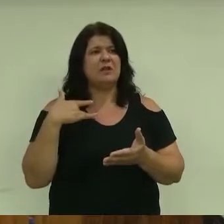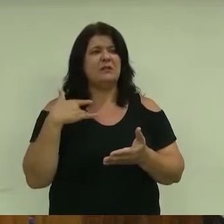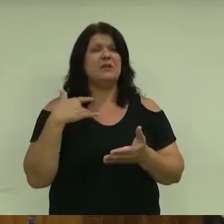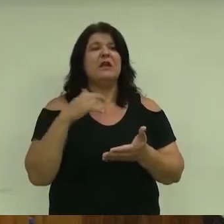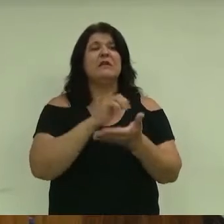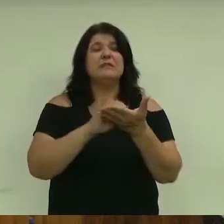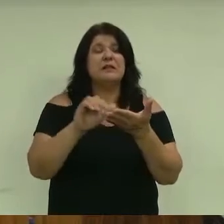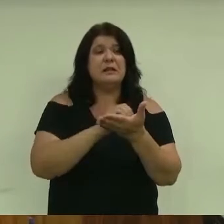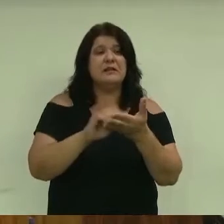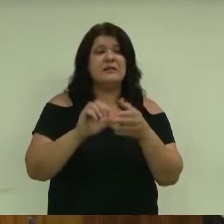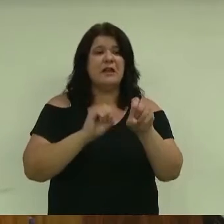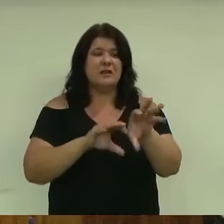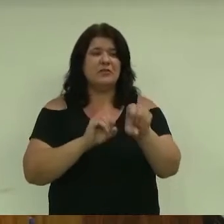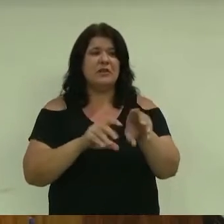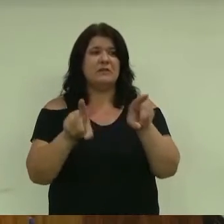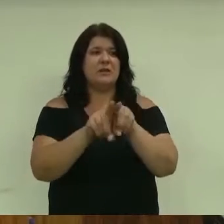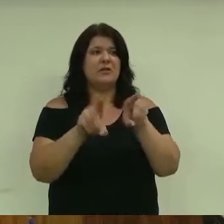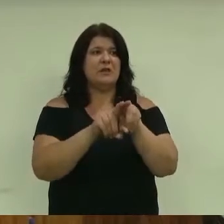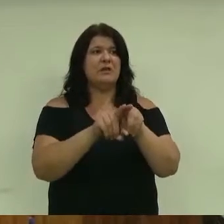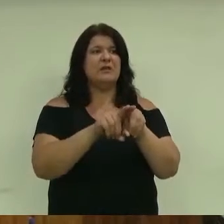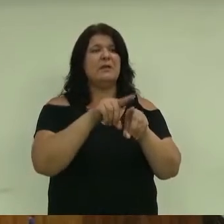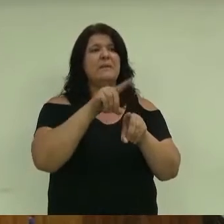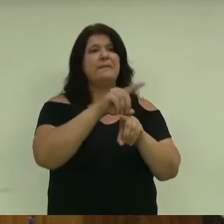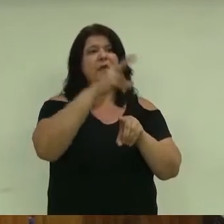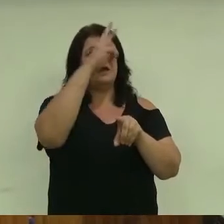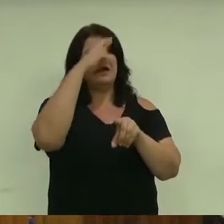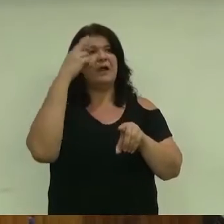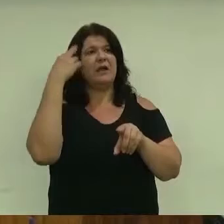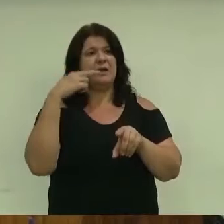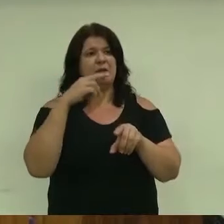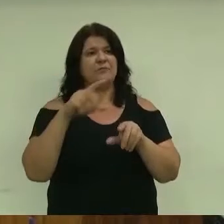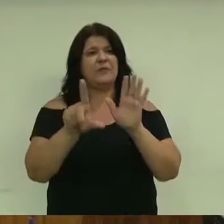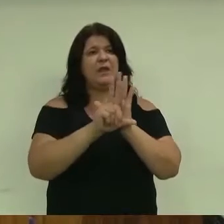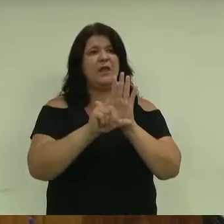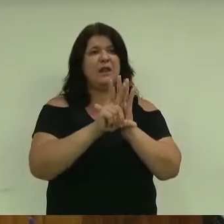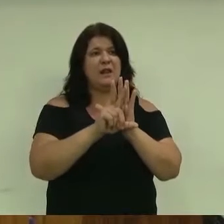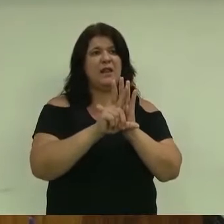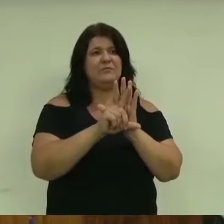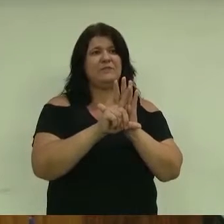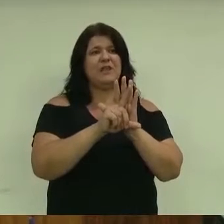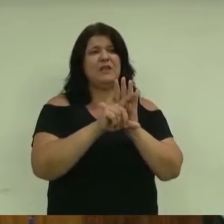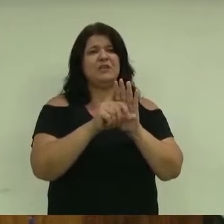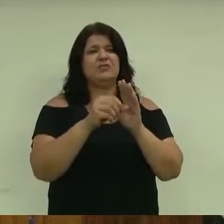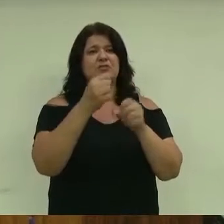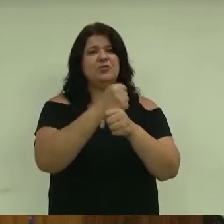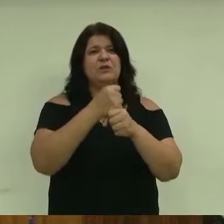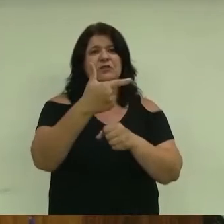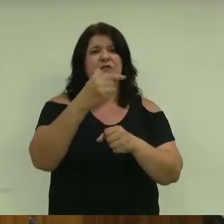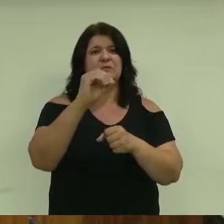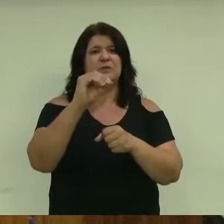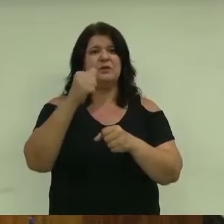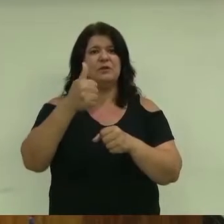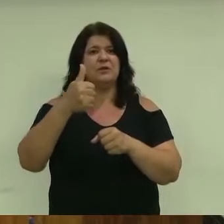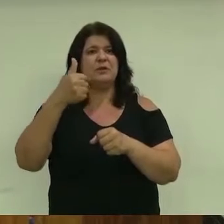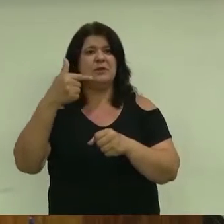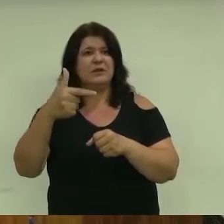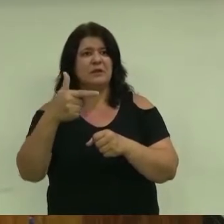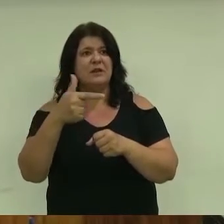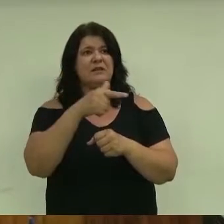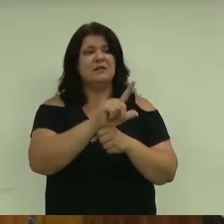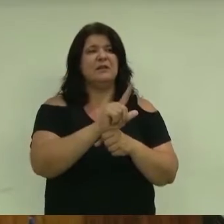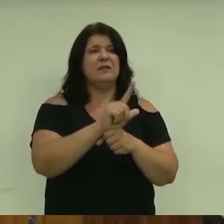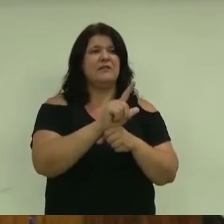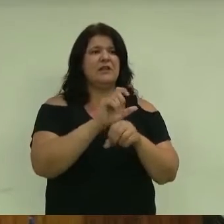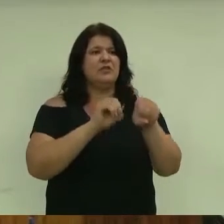prefeita Raquel Quine, para que respondam. A Lei nº.639, de 2003, que trata do ensino da cultura